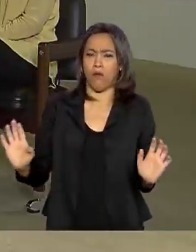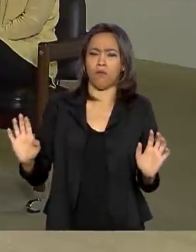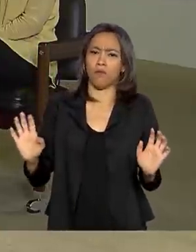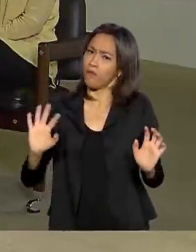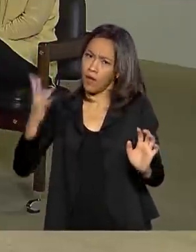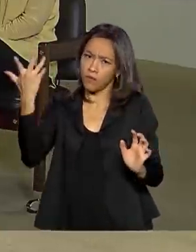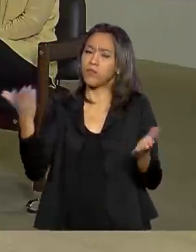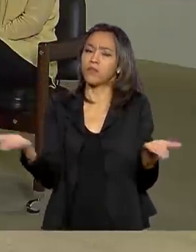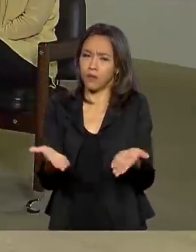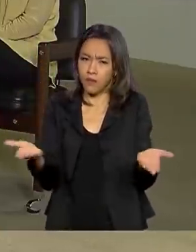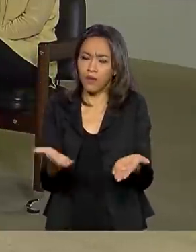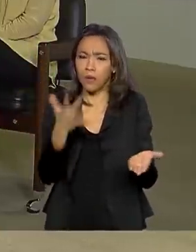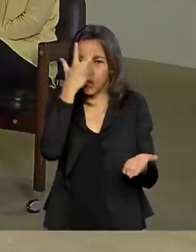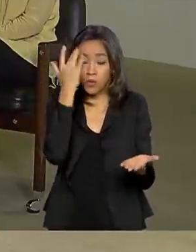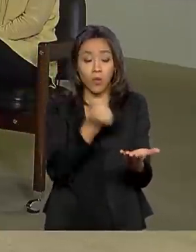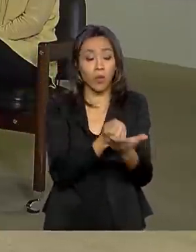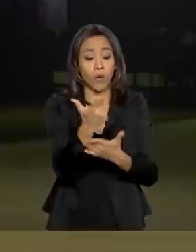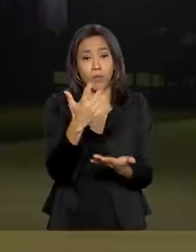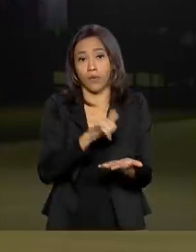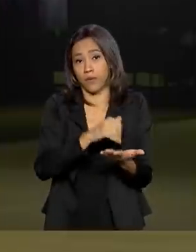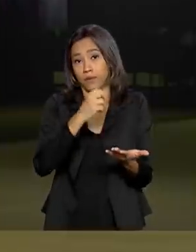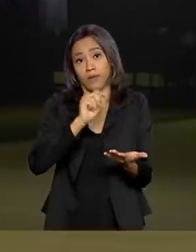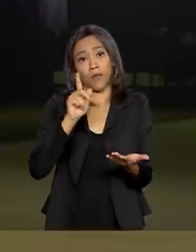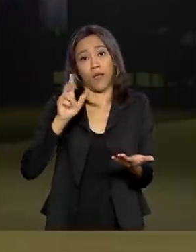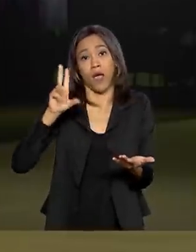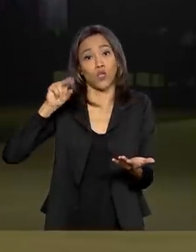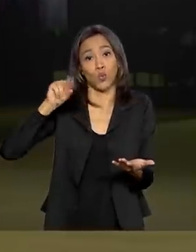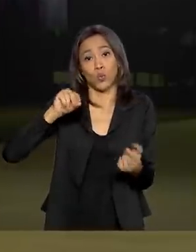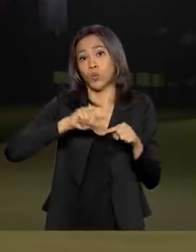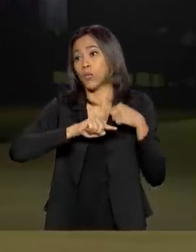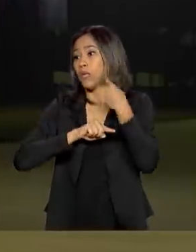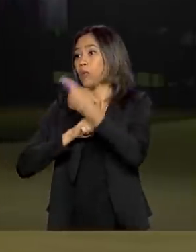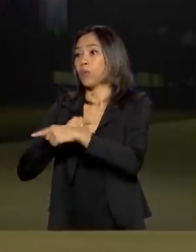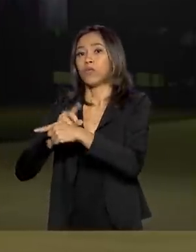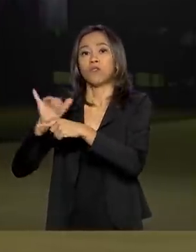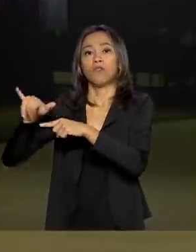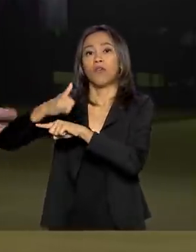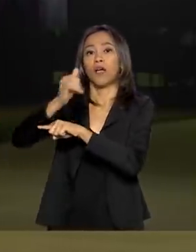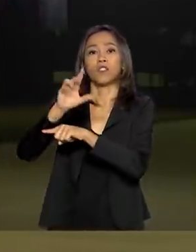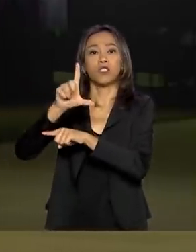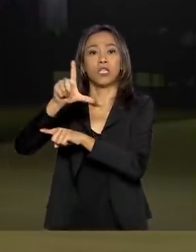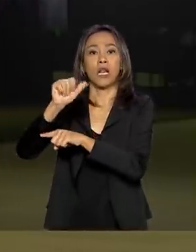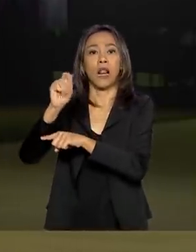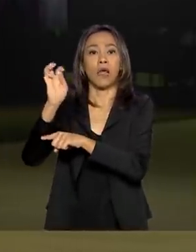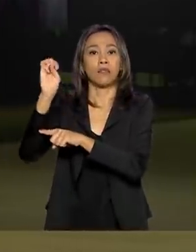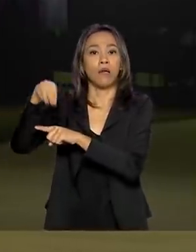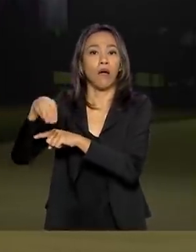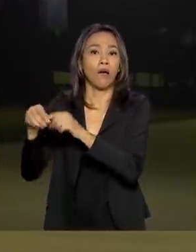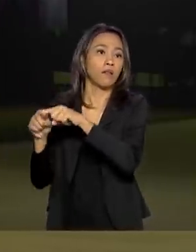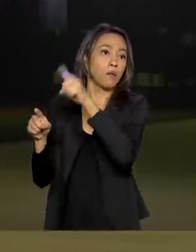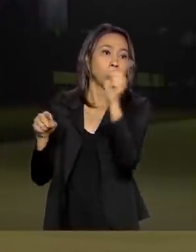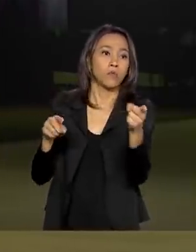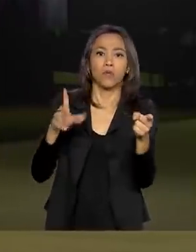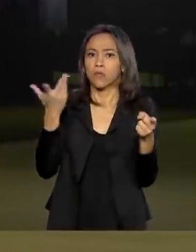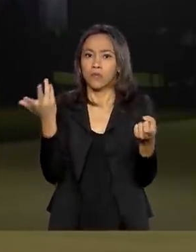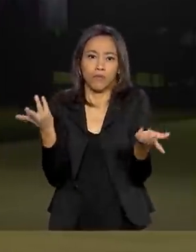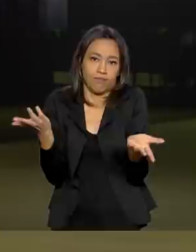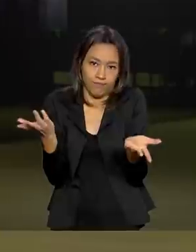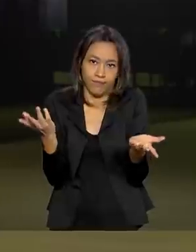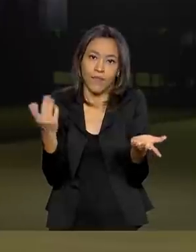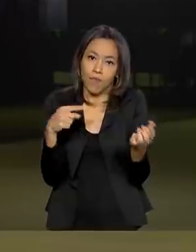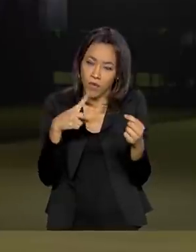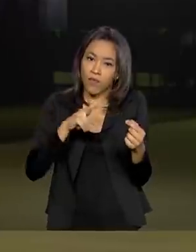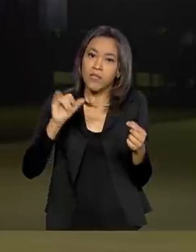O usuário, passageiro, vai comprar uma passagem na Azul e vai viajar de Latam, vai comprar uma passagem de Gol, vai viajar de Azul. Então, cada